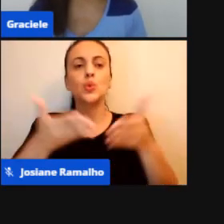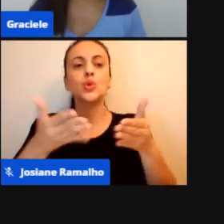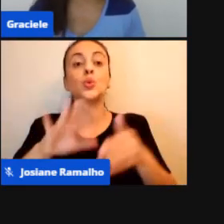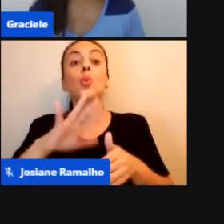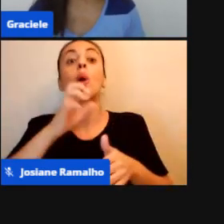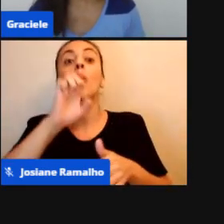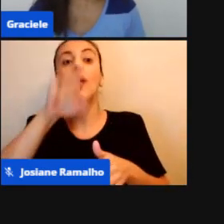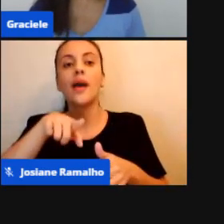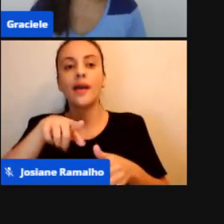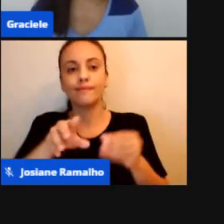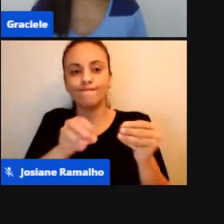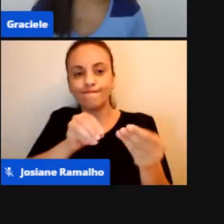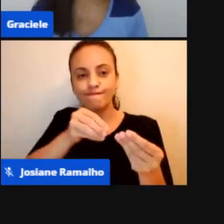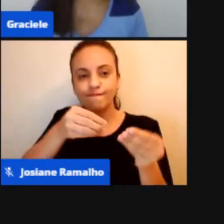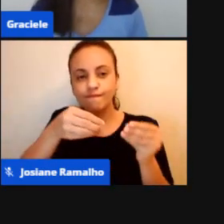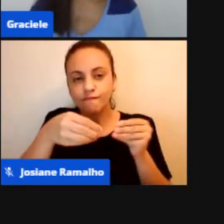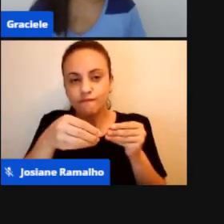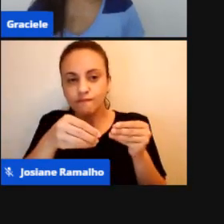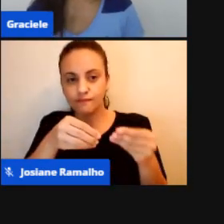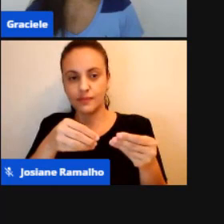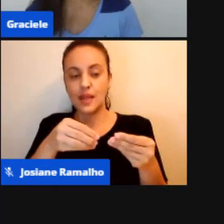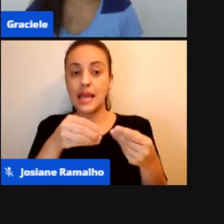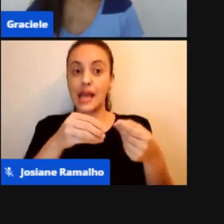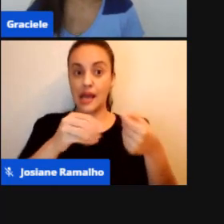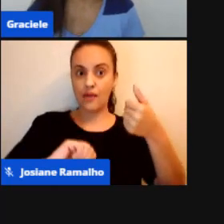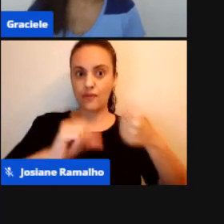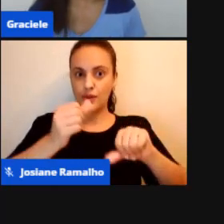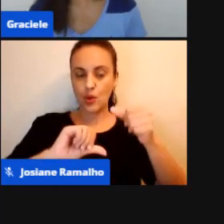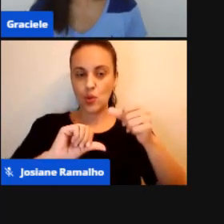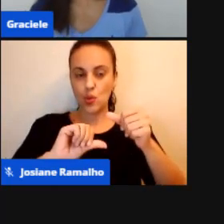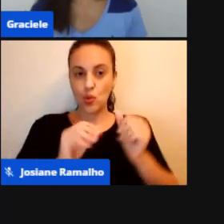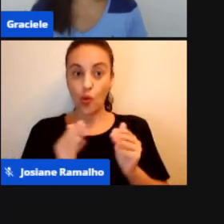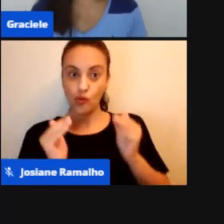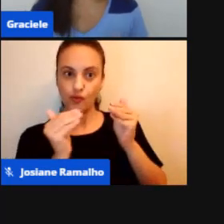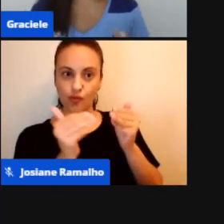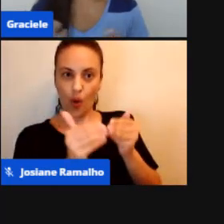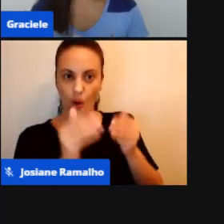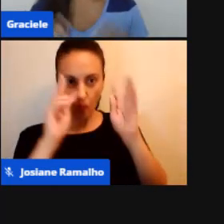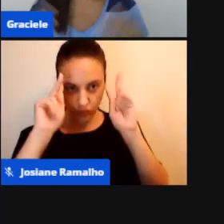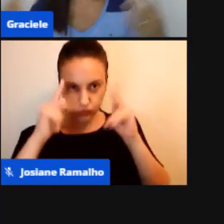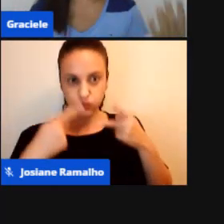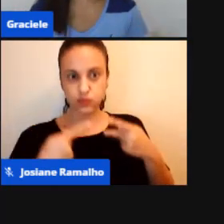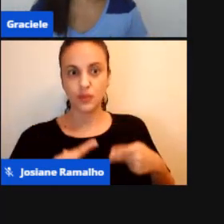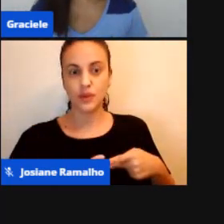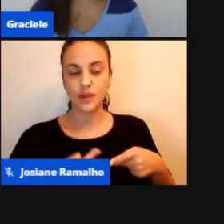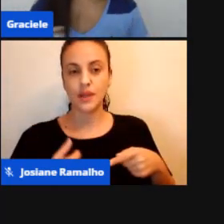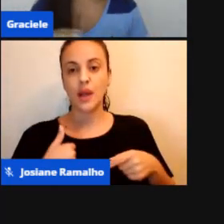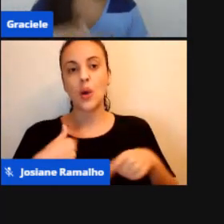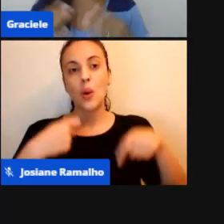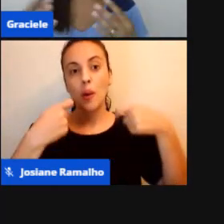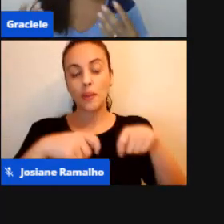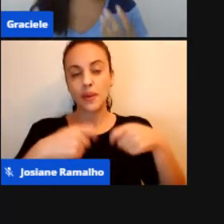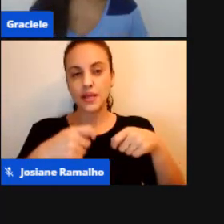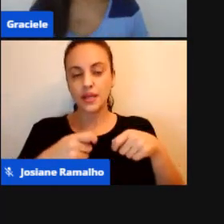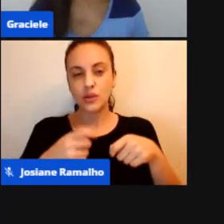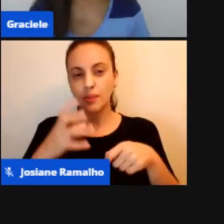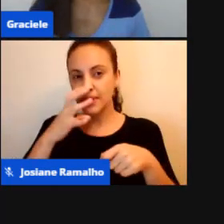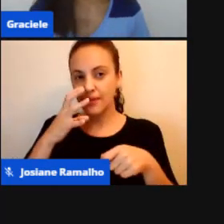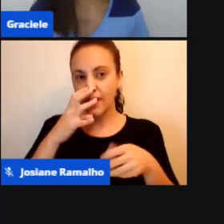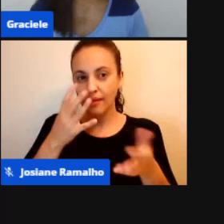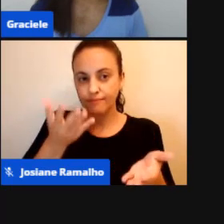Humanizada Eu preciso Colocar na Balança Toda A situação Todo O